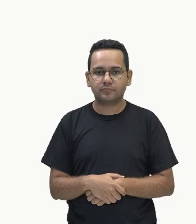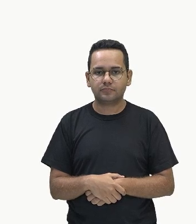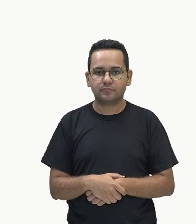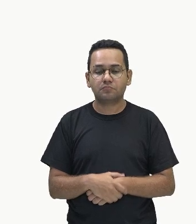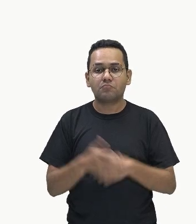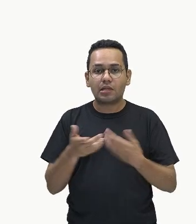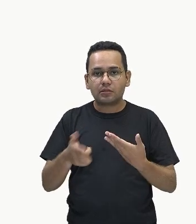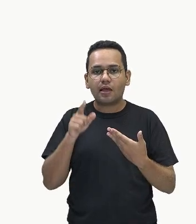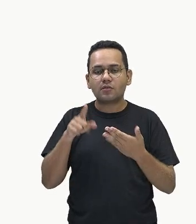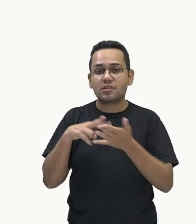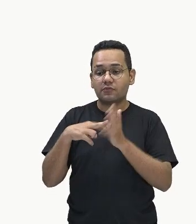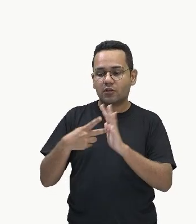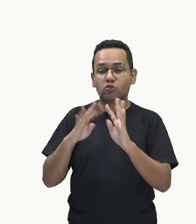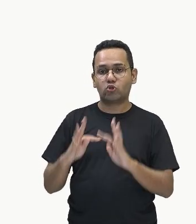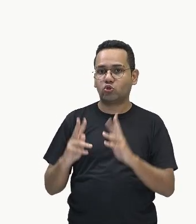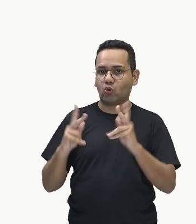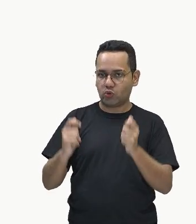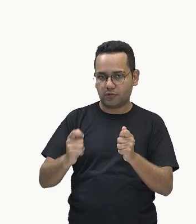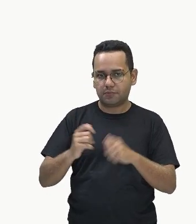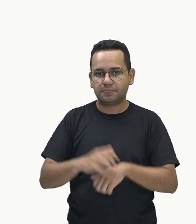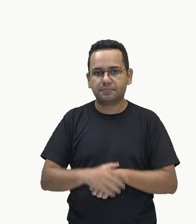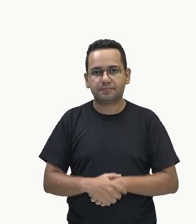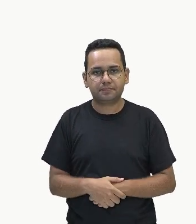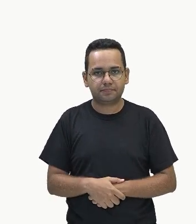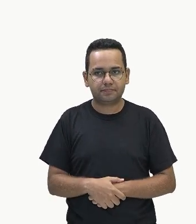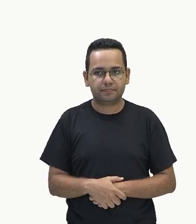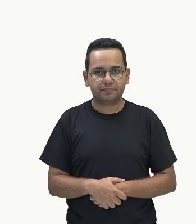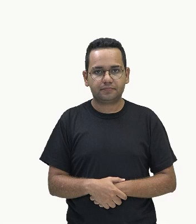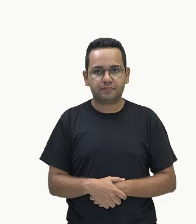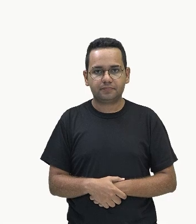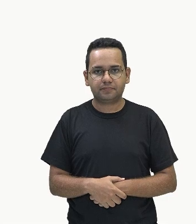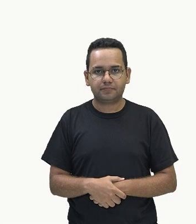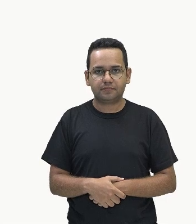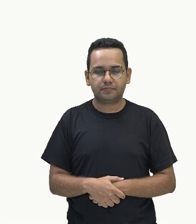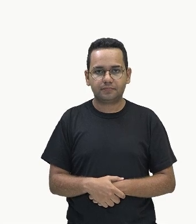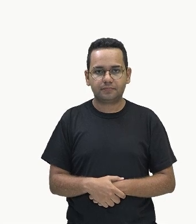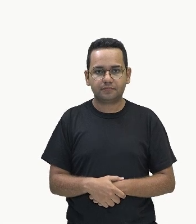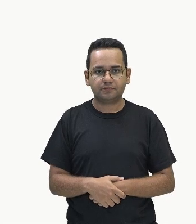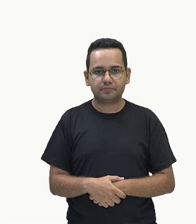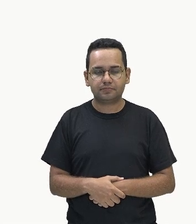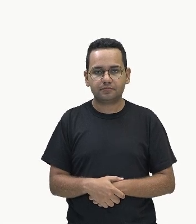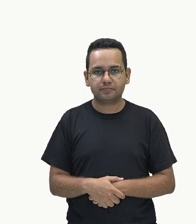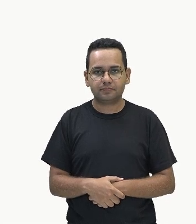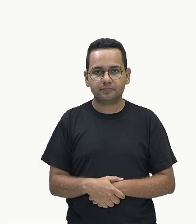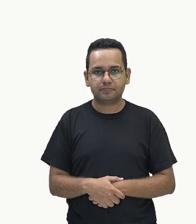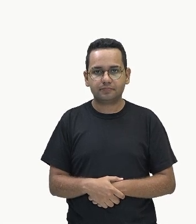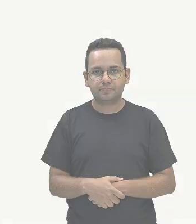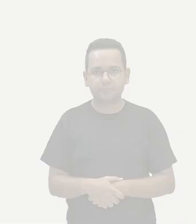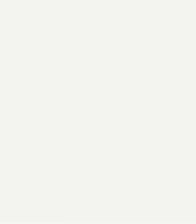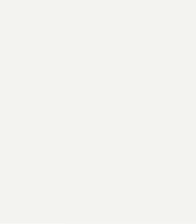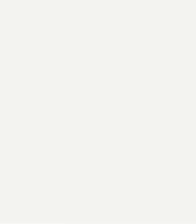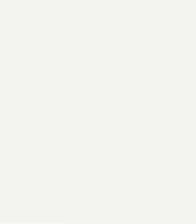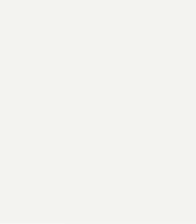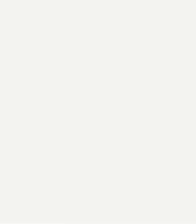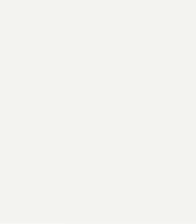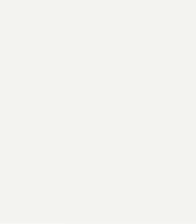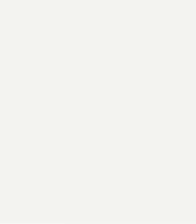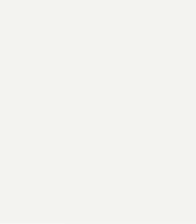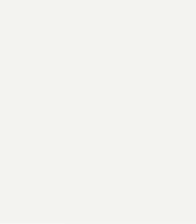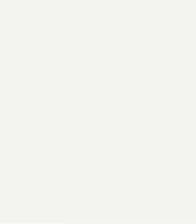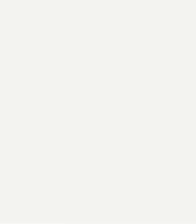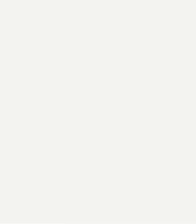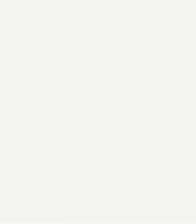todo, ok? Então, aqui, analisando o gráfico, podemos visualizar os itens de exportação e o